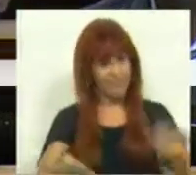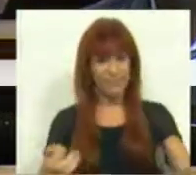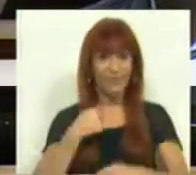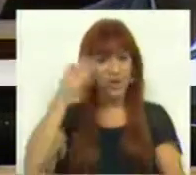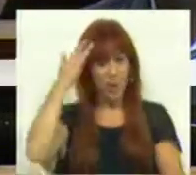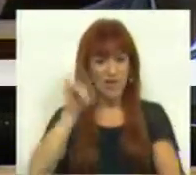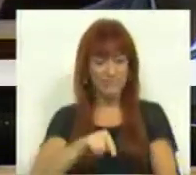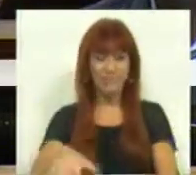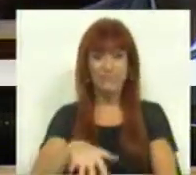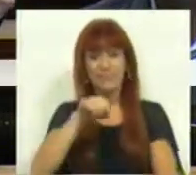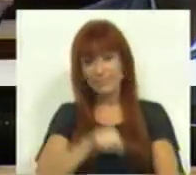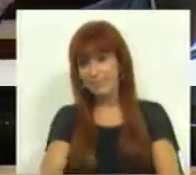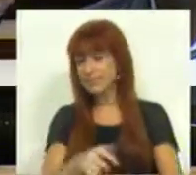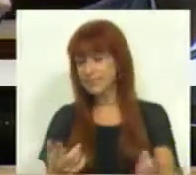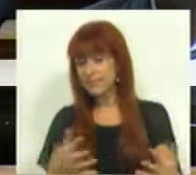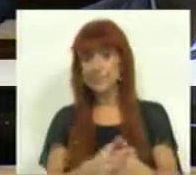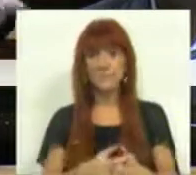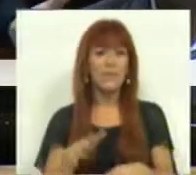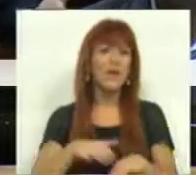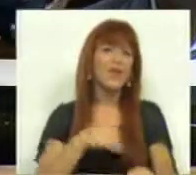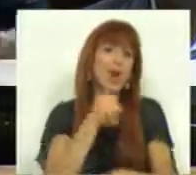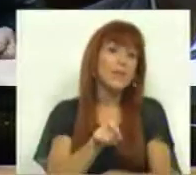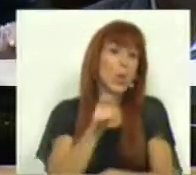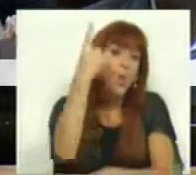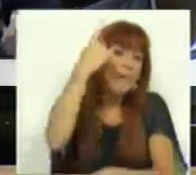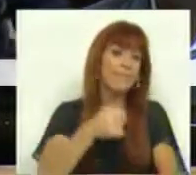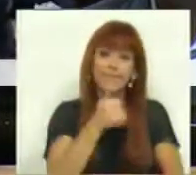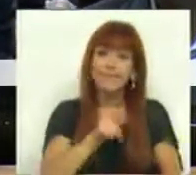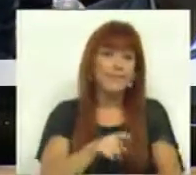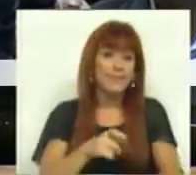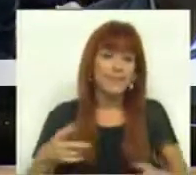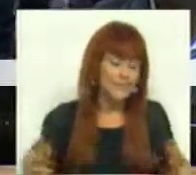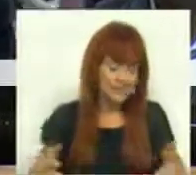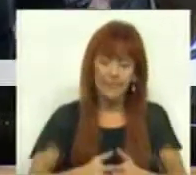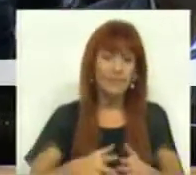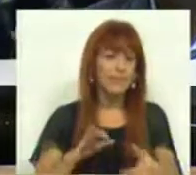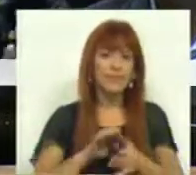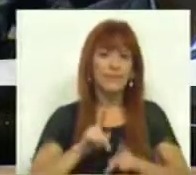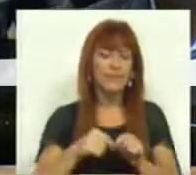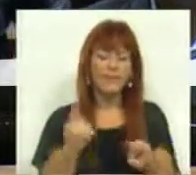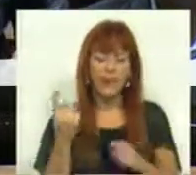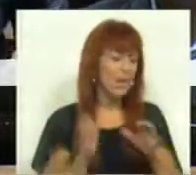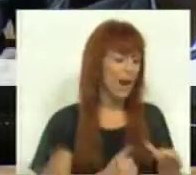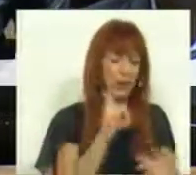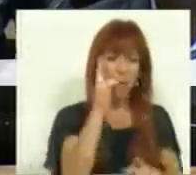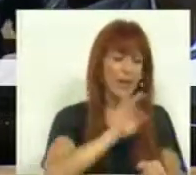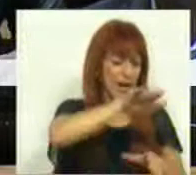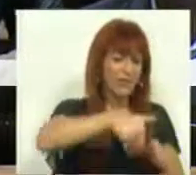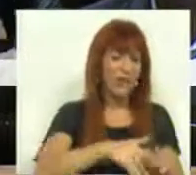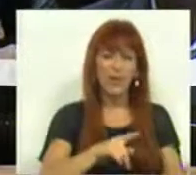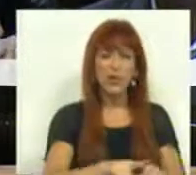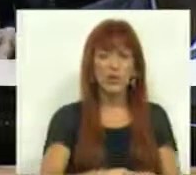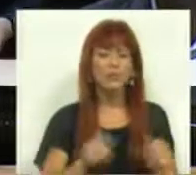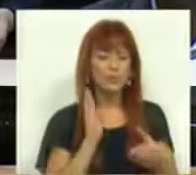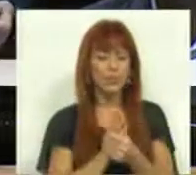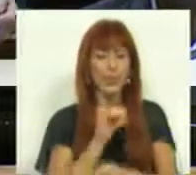Parece-nos neste contexto que fez uma opção, uma opção relativamente a uma das partes envolvidas